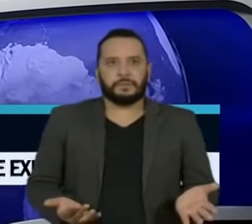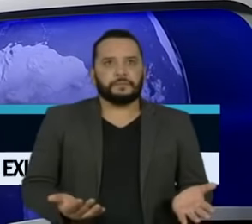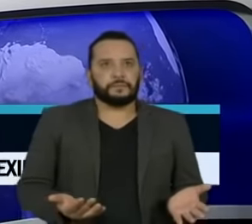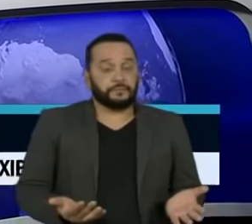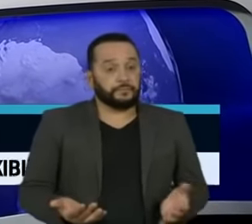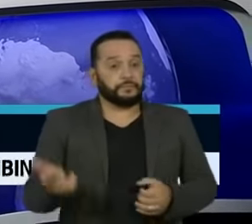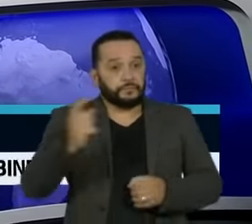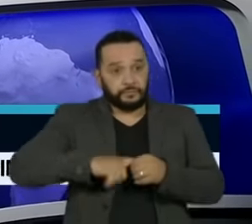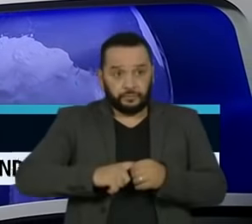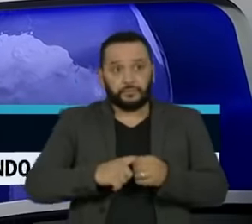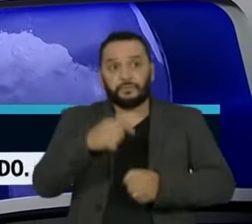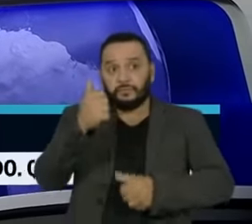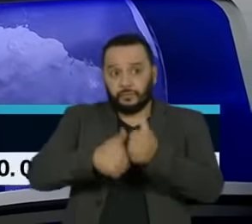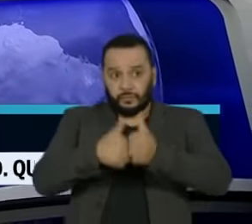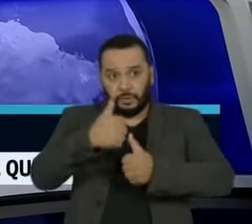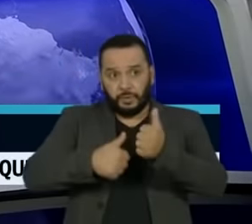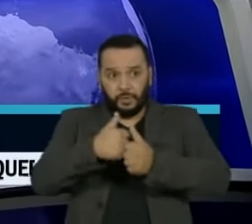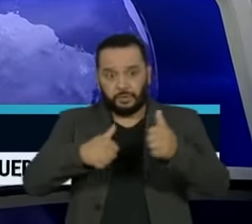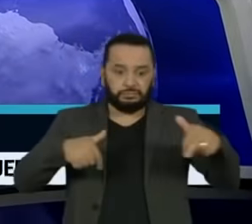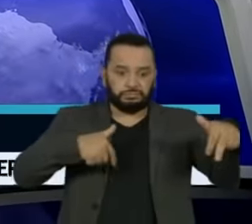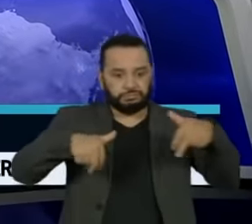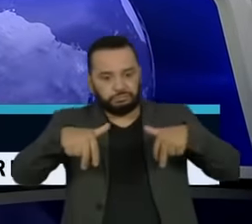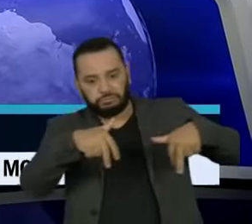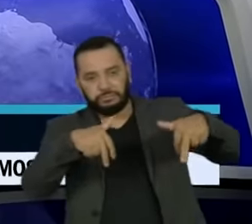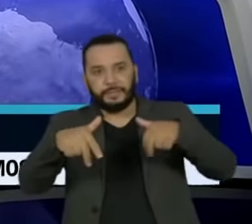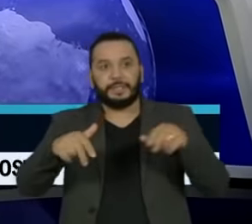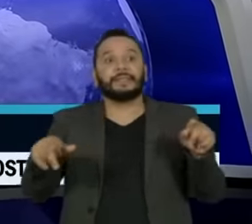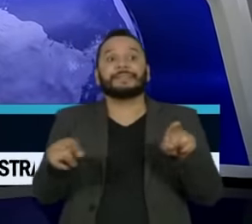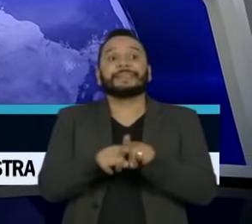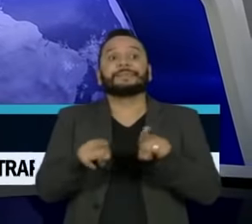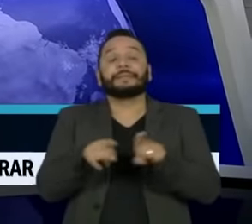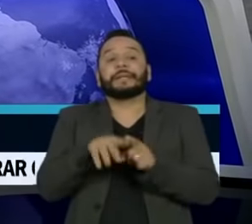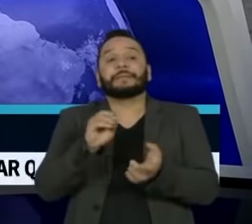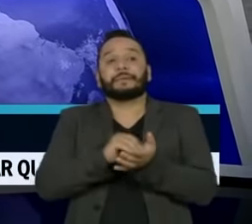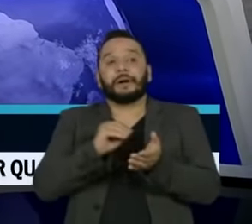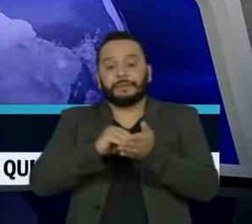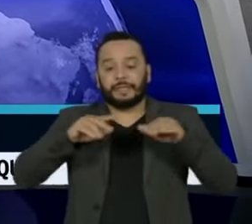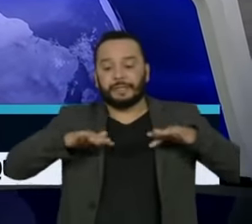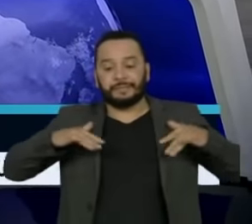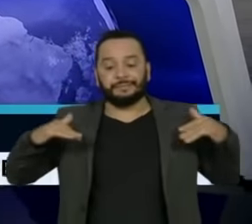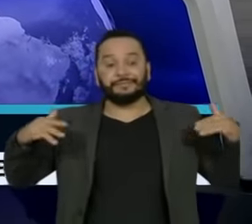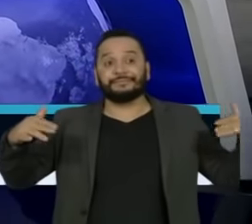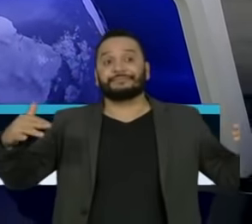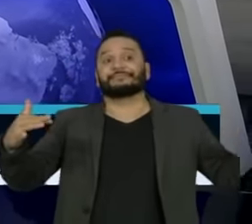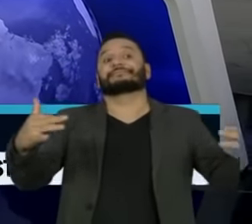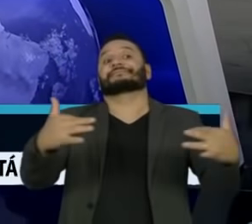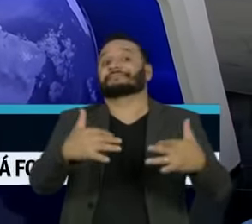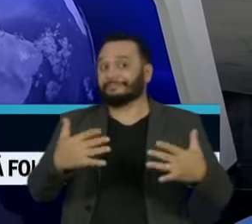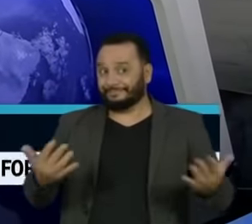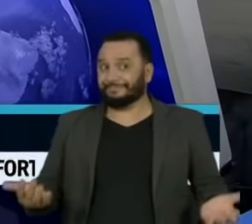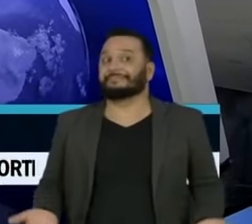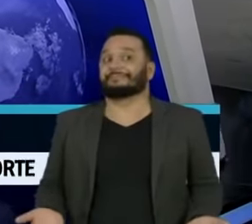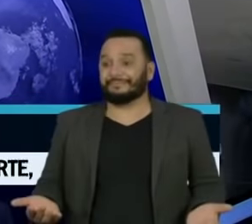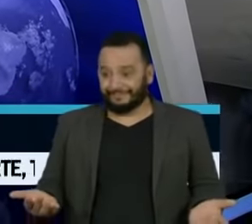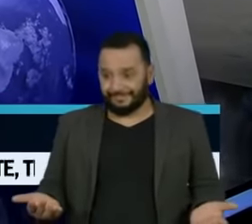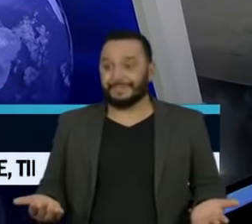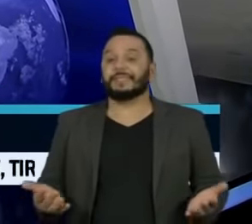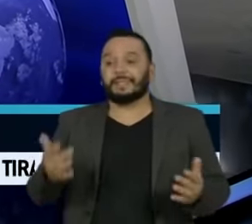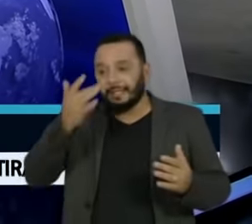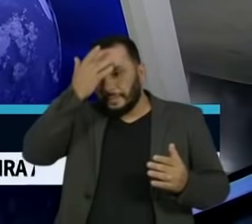Natália? A gente também já chegou a falar aqui sobre os torcedores nos estádios, né? O que é outra coisa praticamente